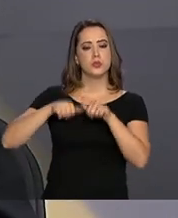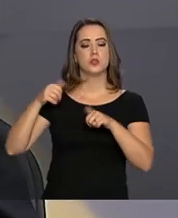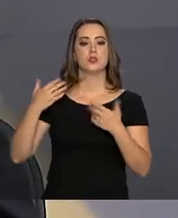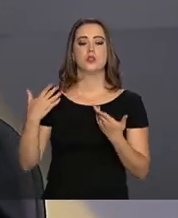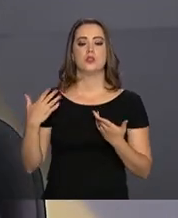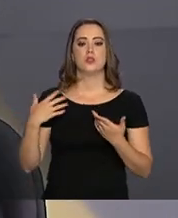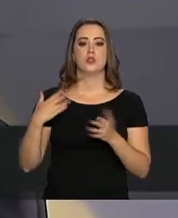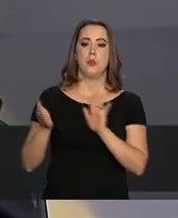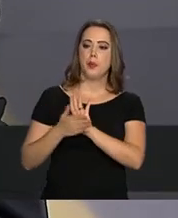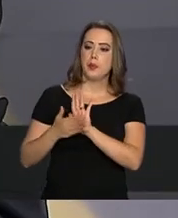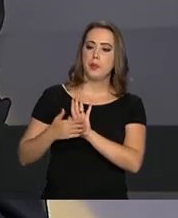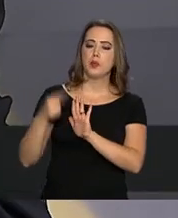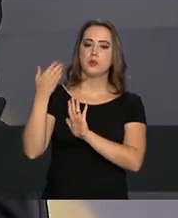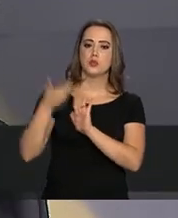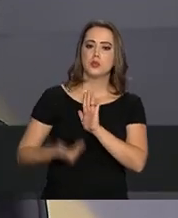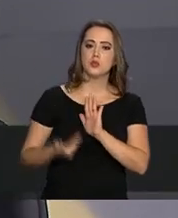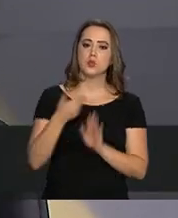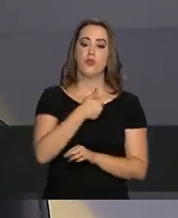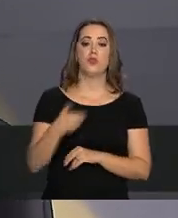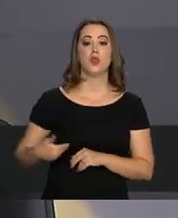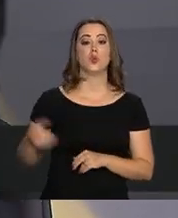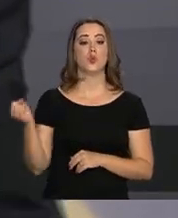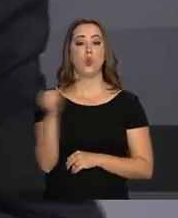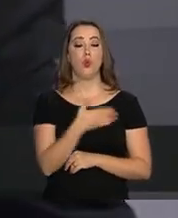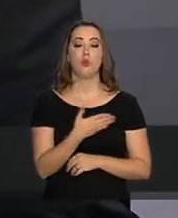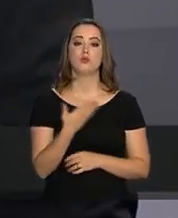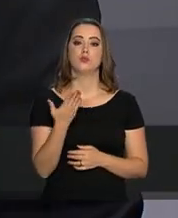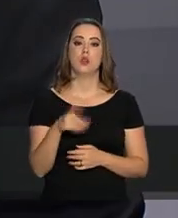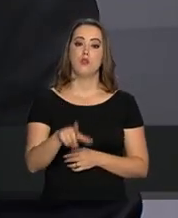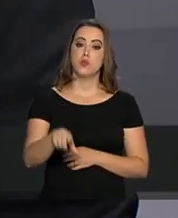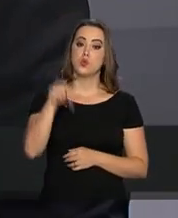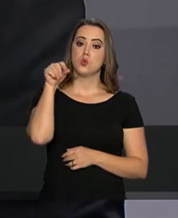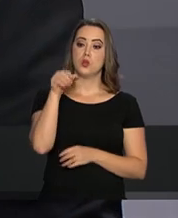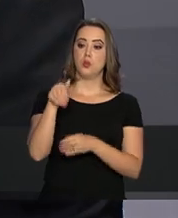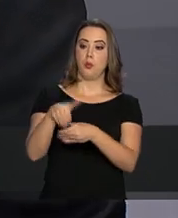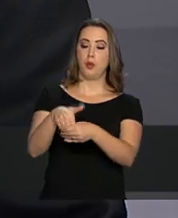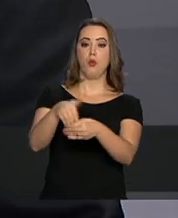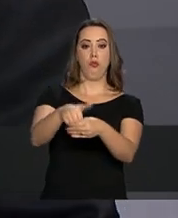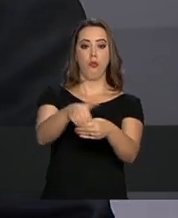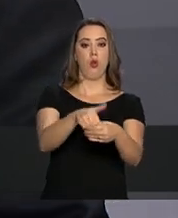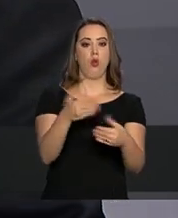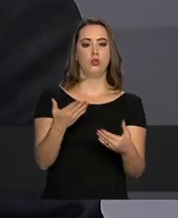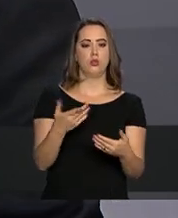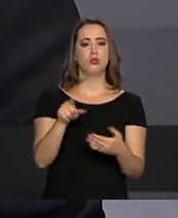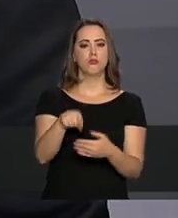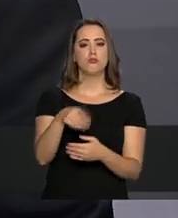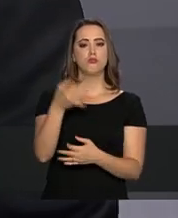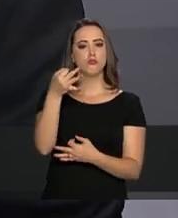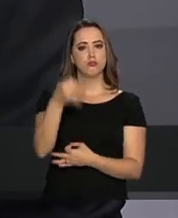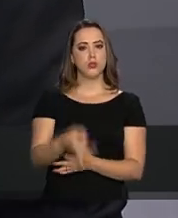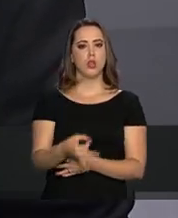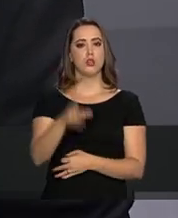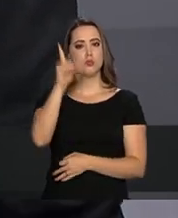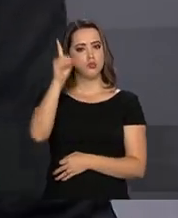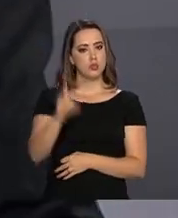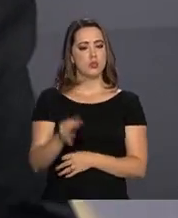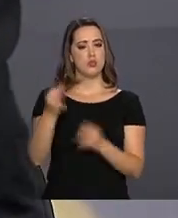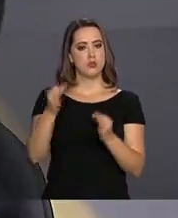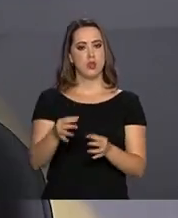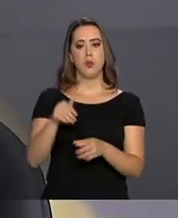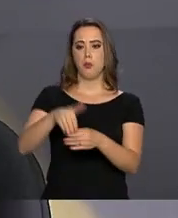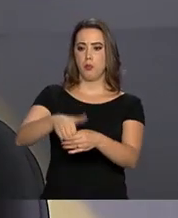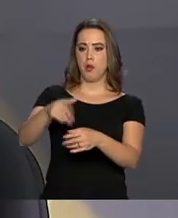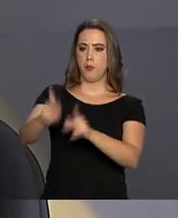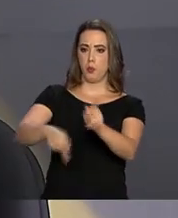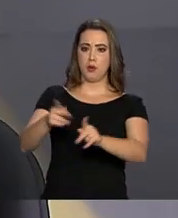propósito, um governo novo eleito pelo voto, quer dizer, com a legitimidade do voto popular,